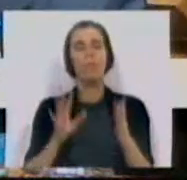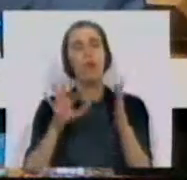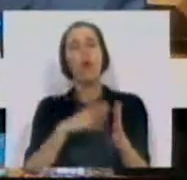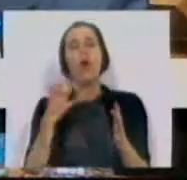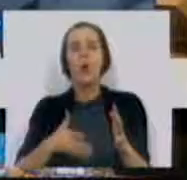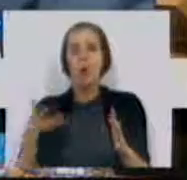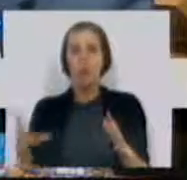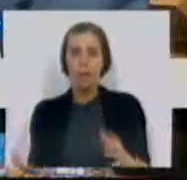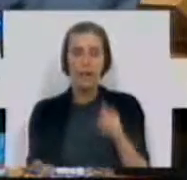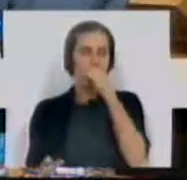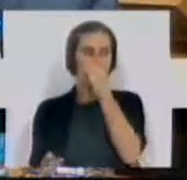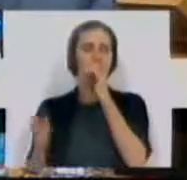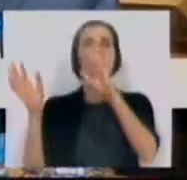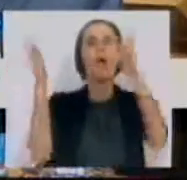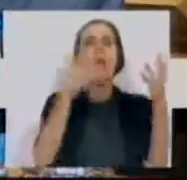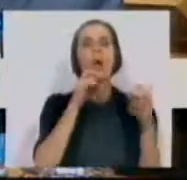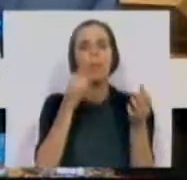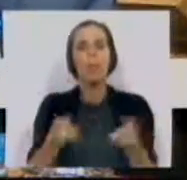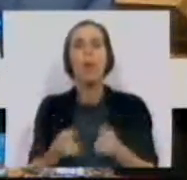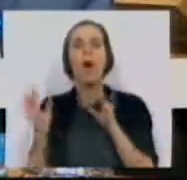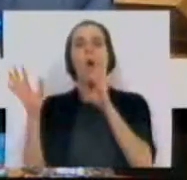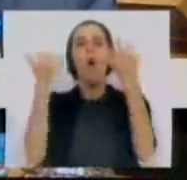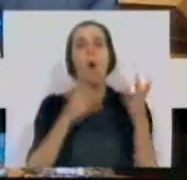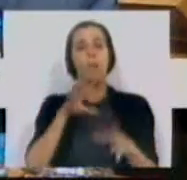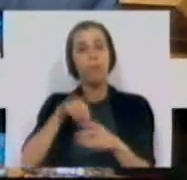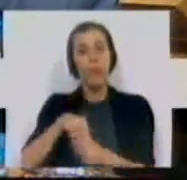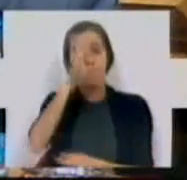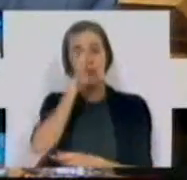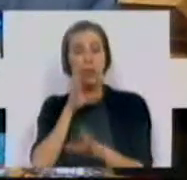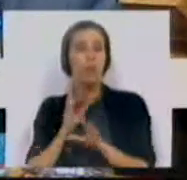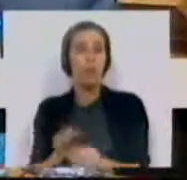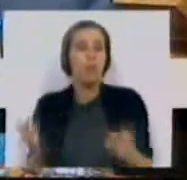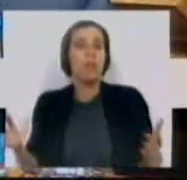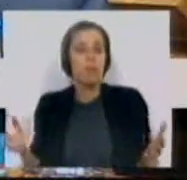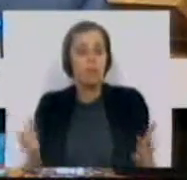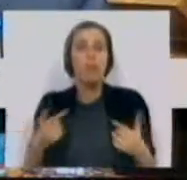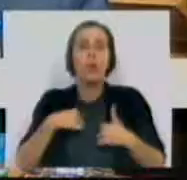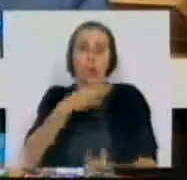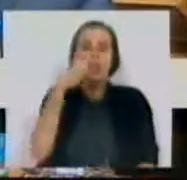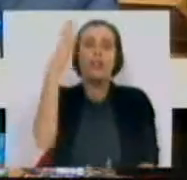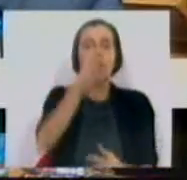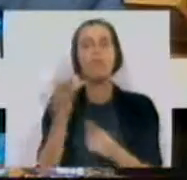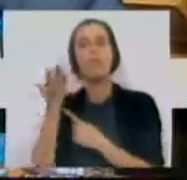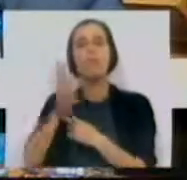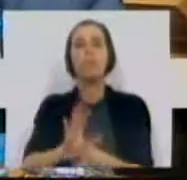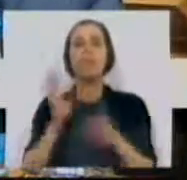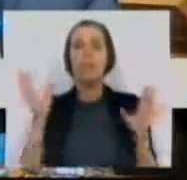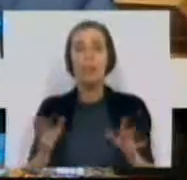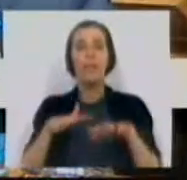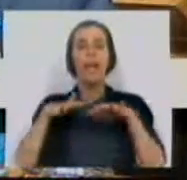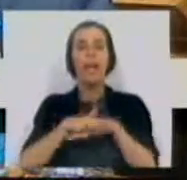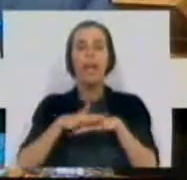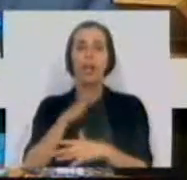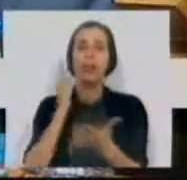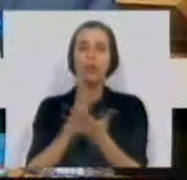complexo, onde é que se poderia racionalizar dentro do Ministério da Educação? Nós dizemos-lhe, por exemplo, na